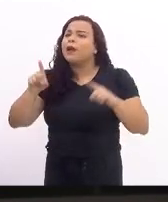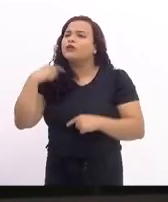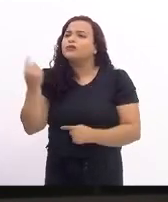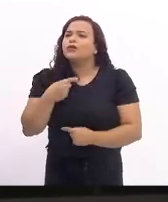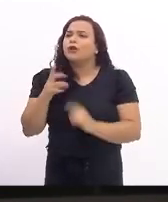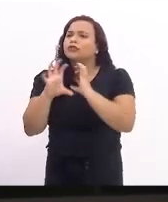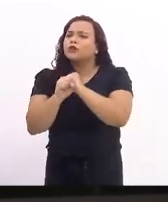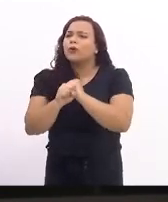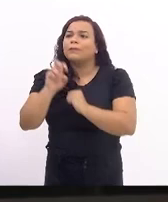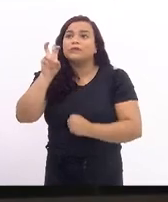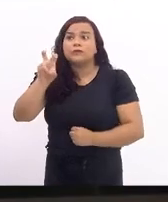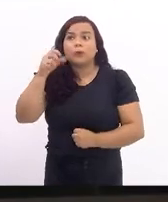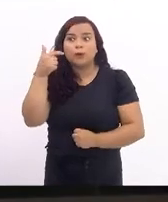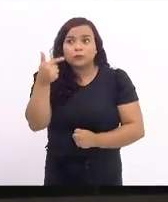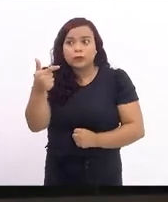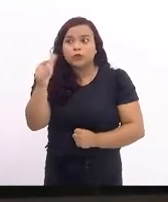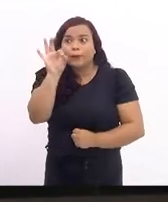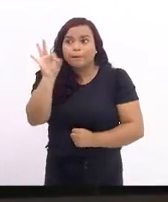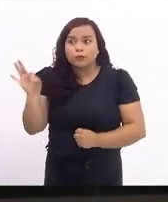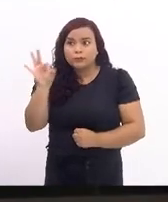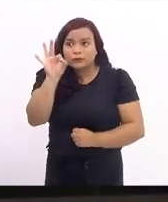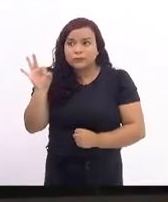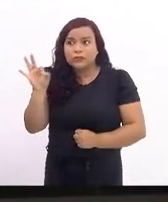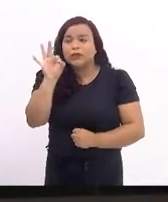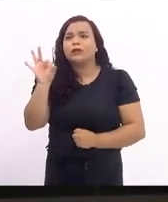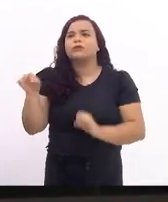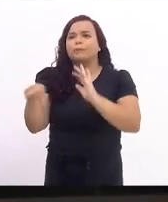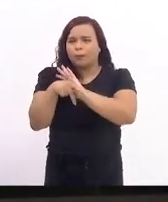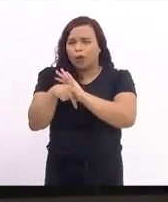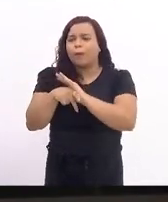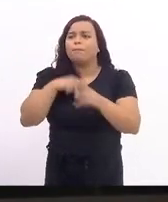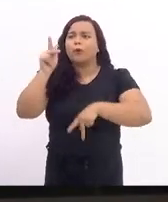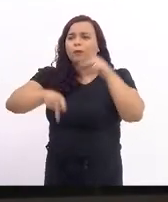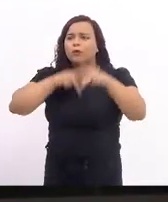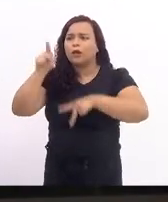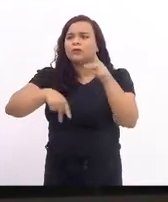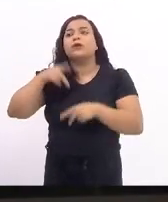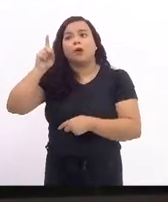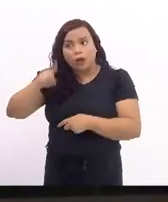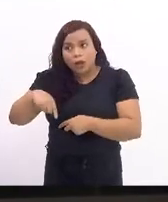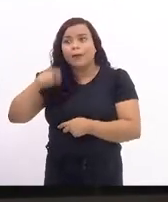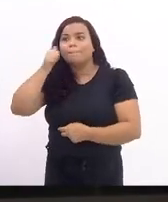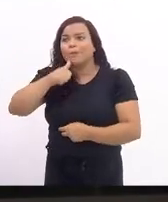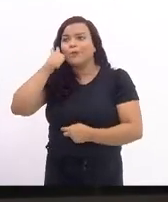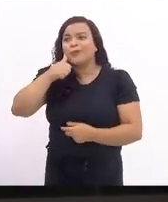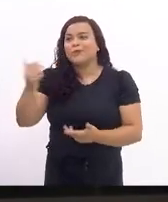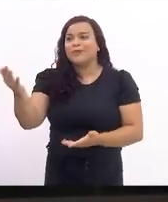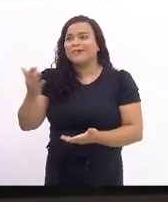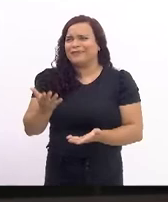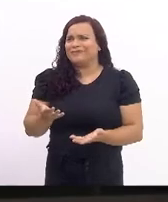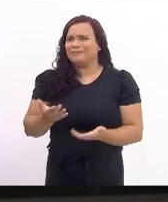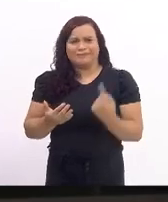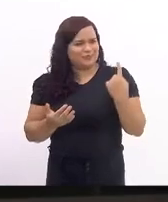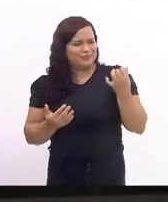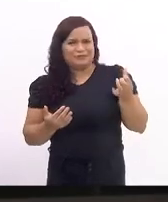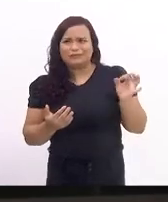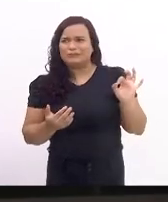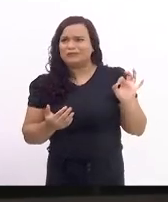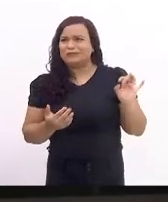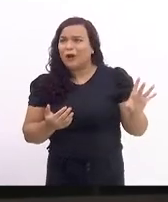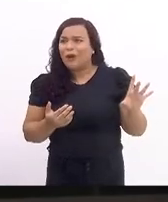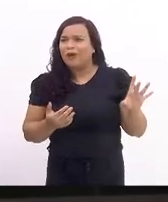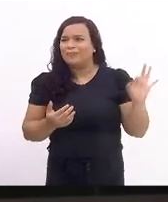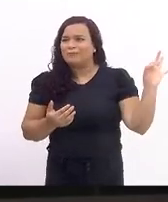somos 52% da população. Então, o meu apelo aqui hoje é para